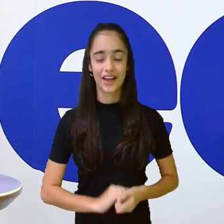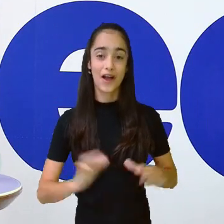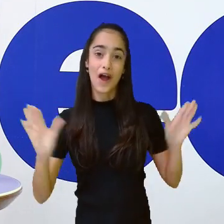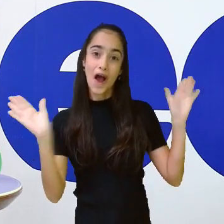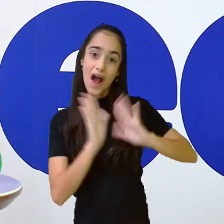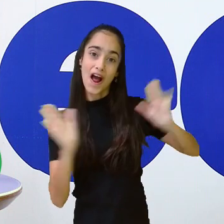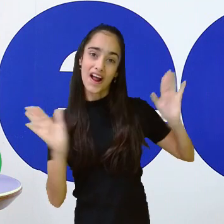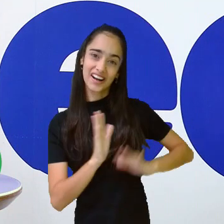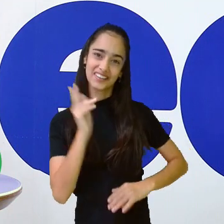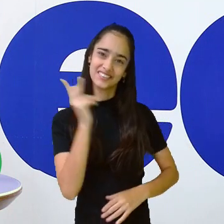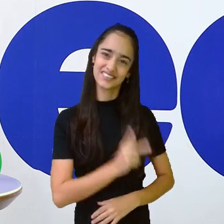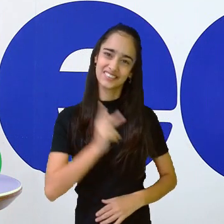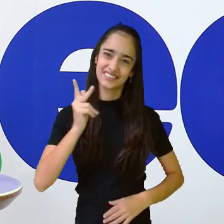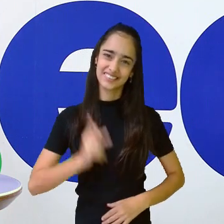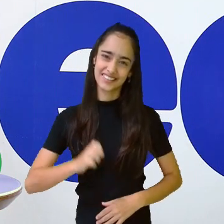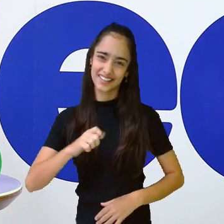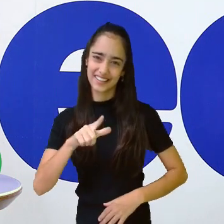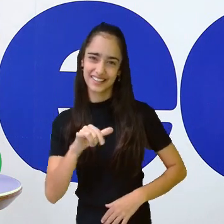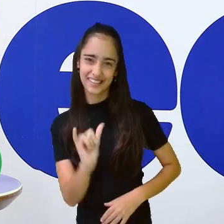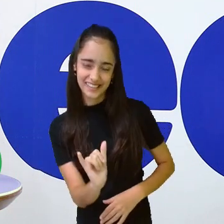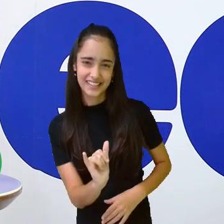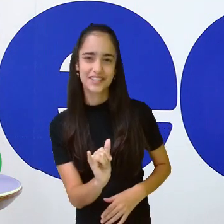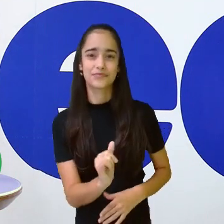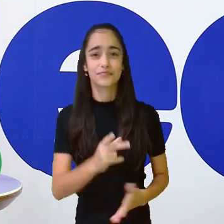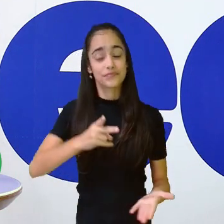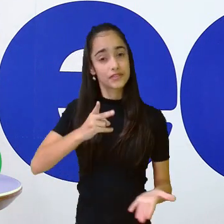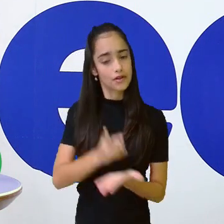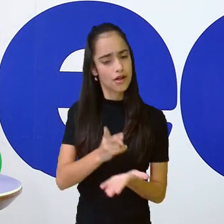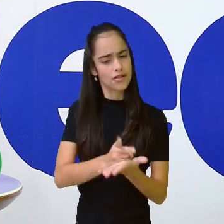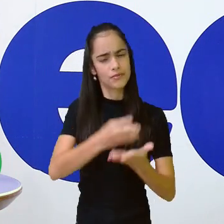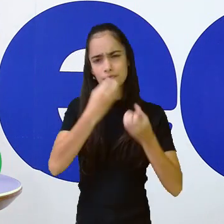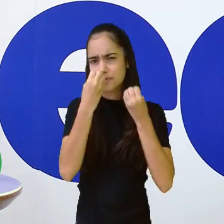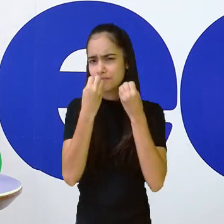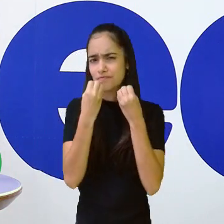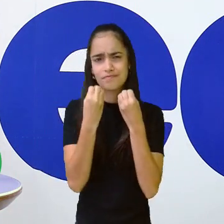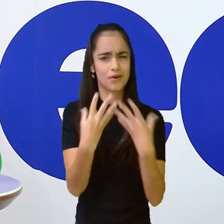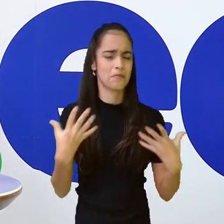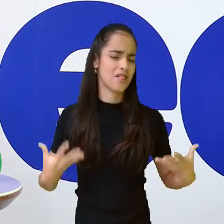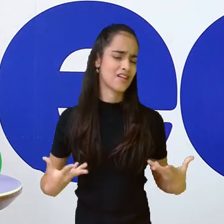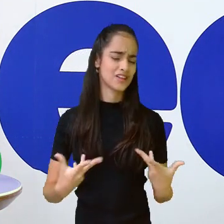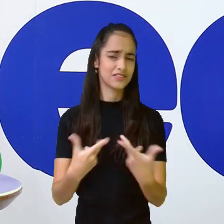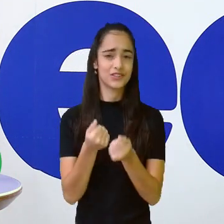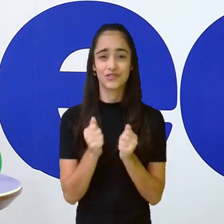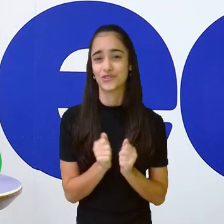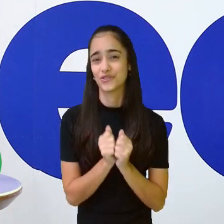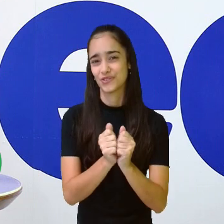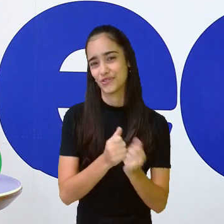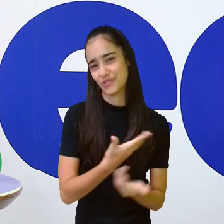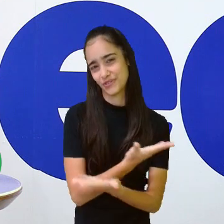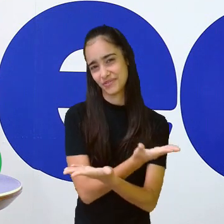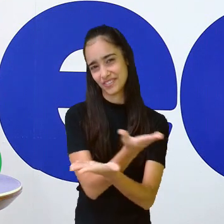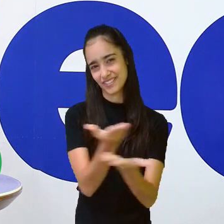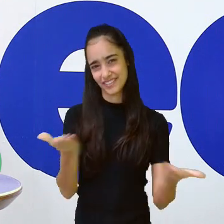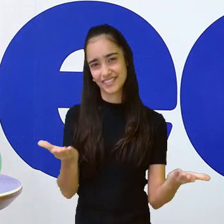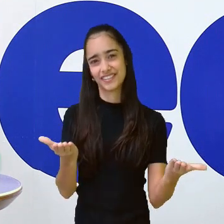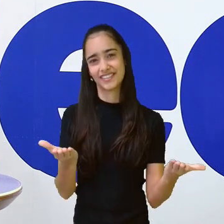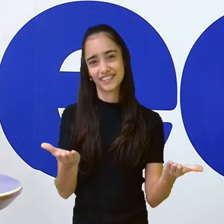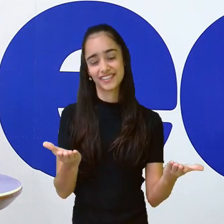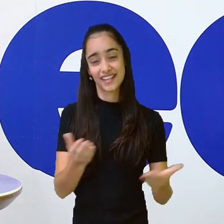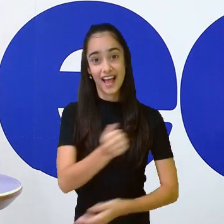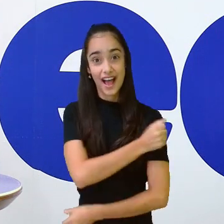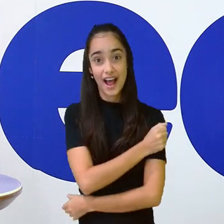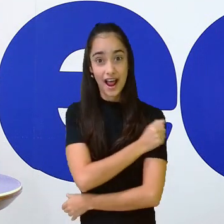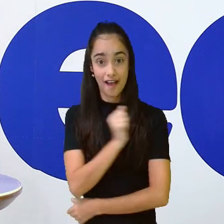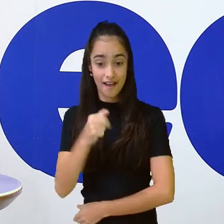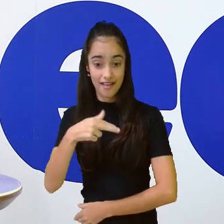professora Elie. Sempre muito bom estar aqui com você, com os nossos estudantes. A Ana já